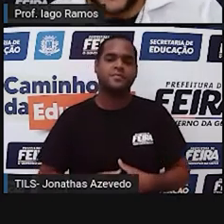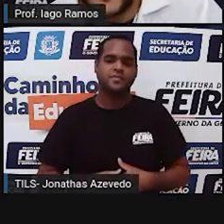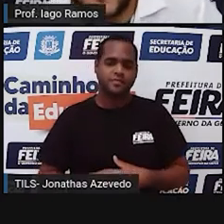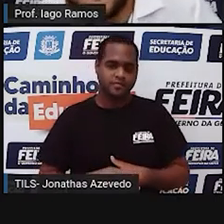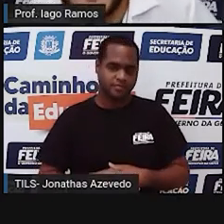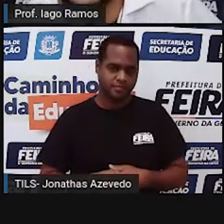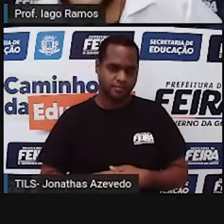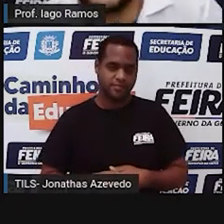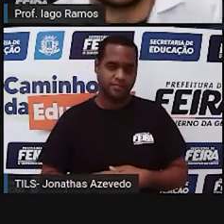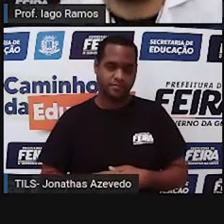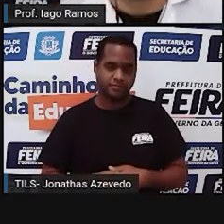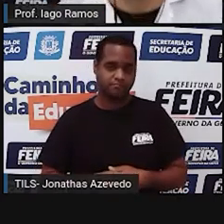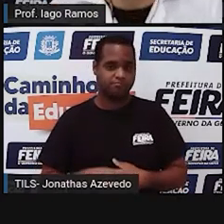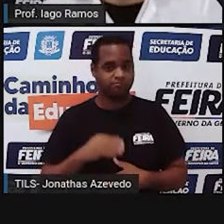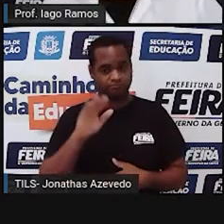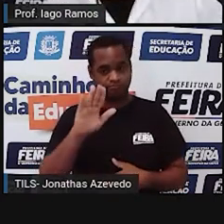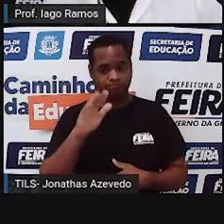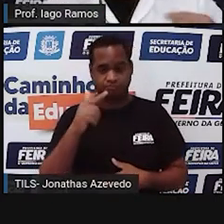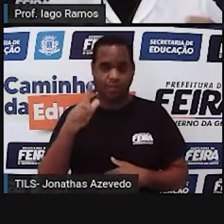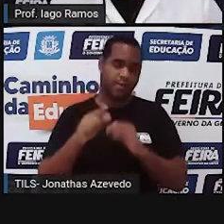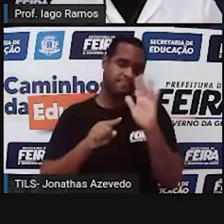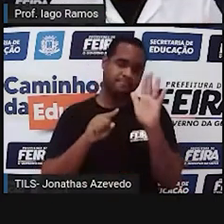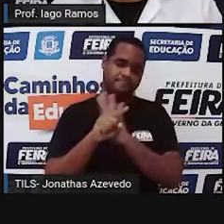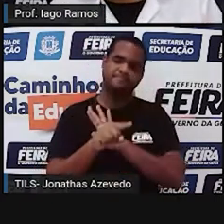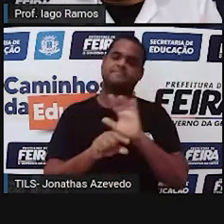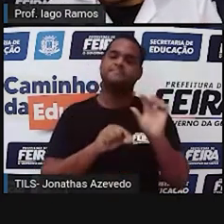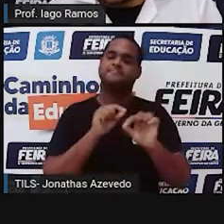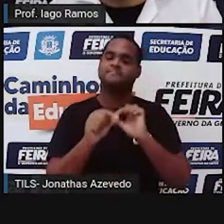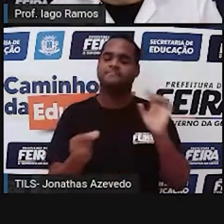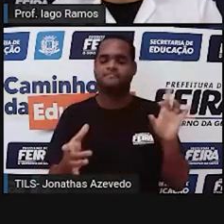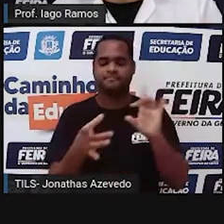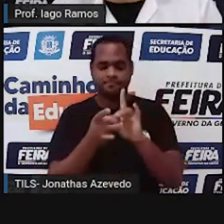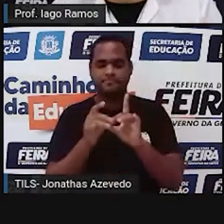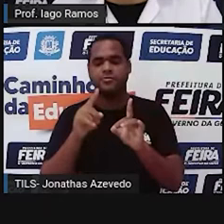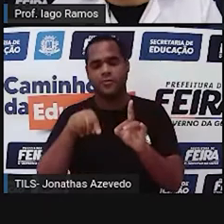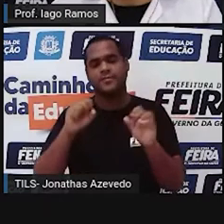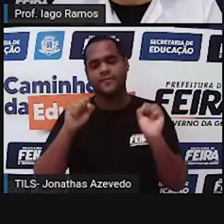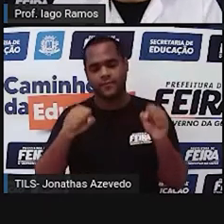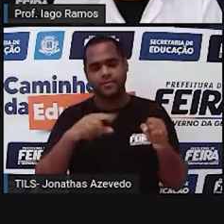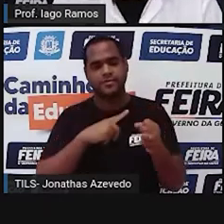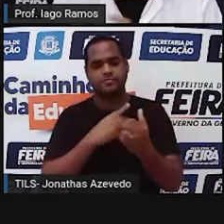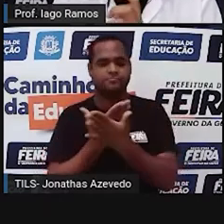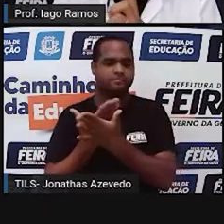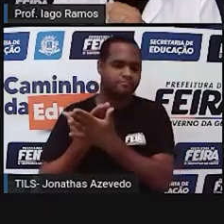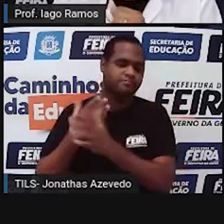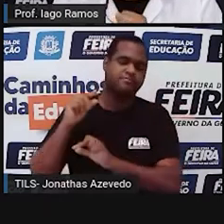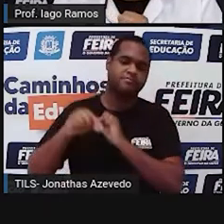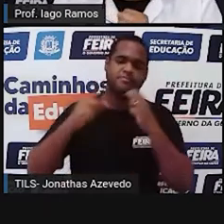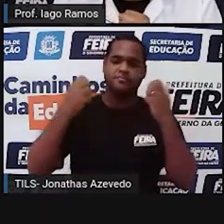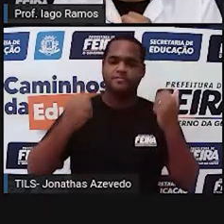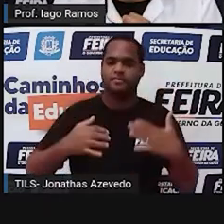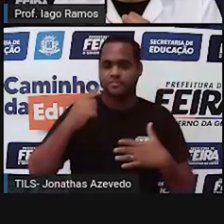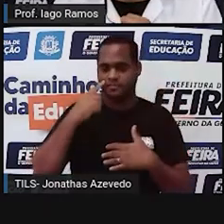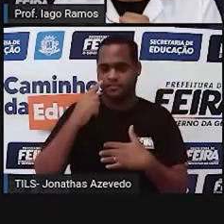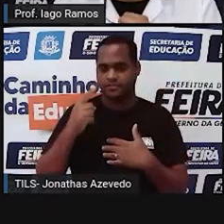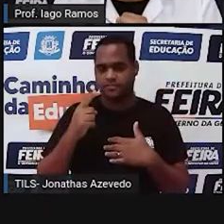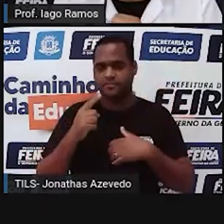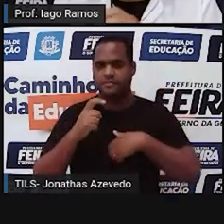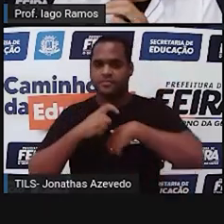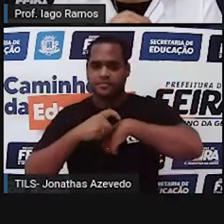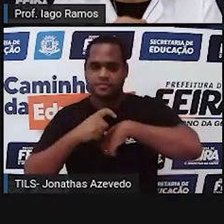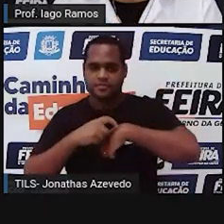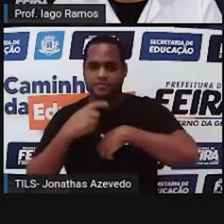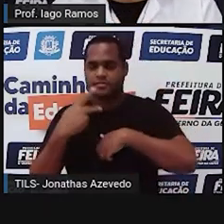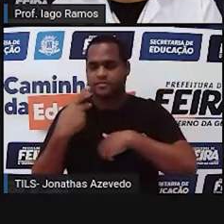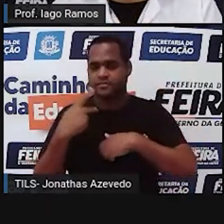Bom, mais uma pergunta que também tem a ver com coisas que a gente já estudou por aqui. Essa daqui eu vou te dar um tempinho maior, porque